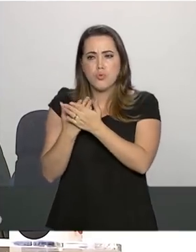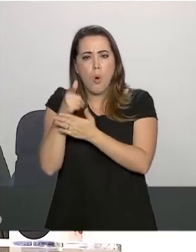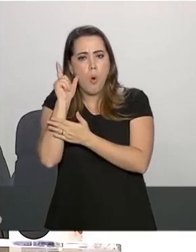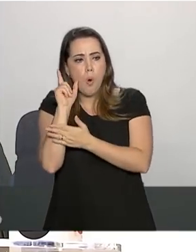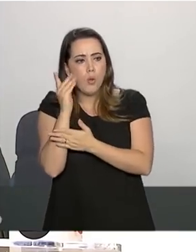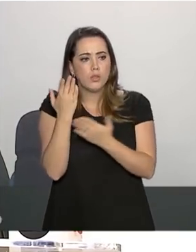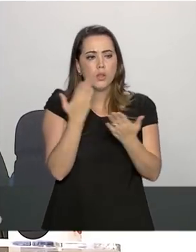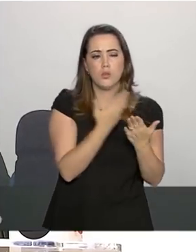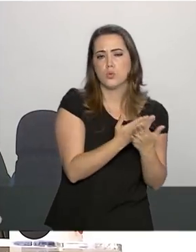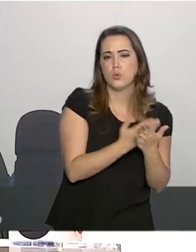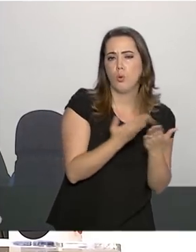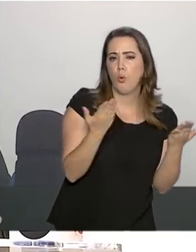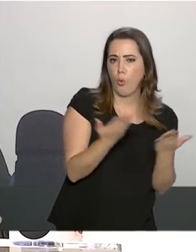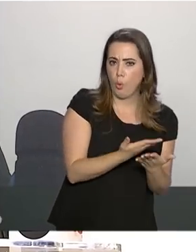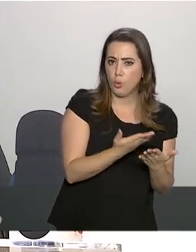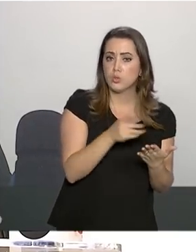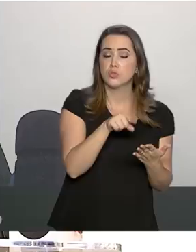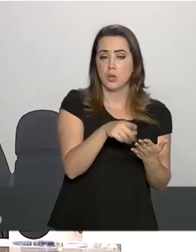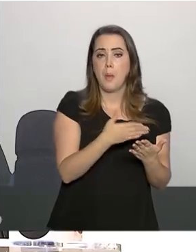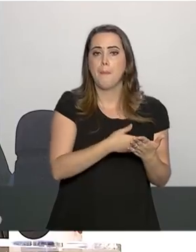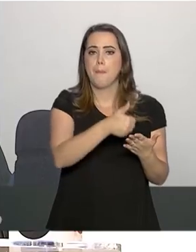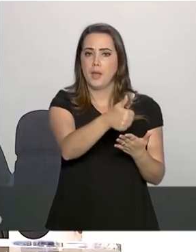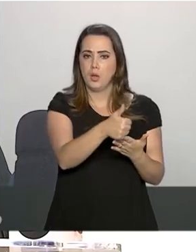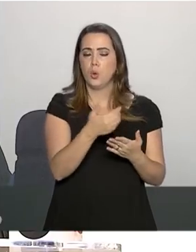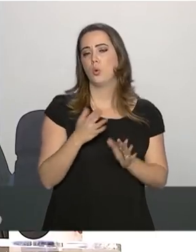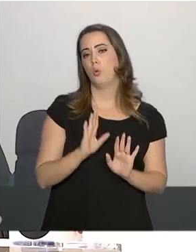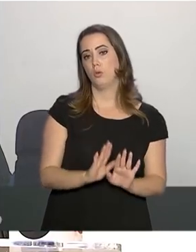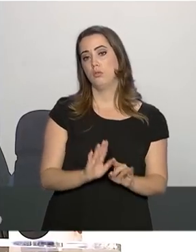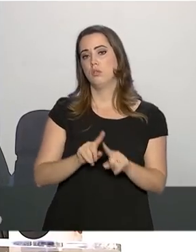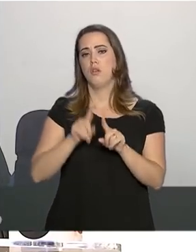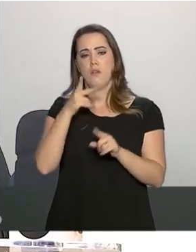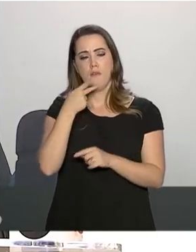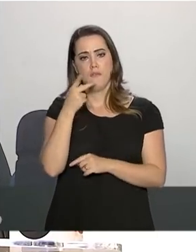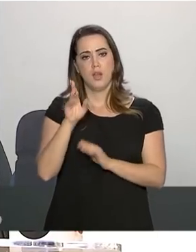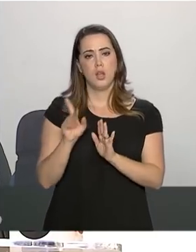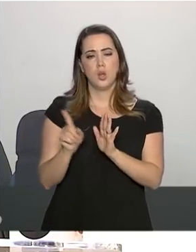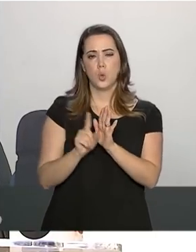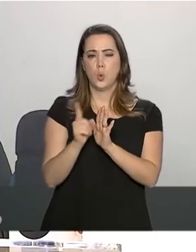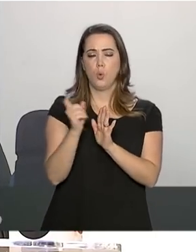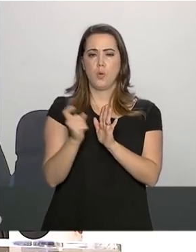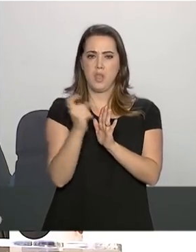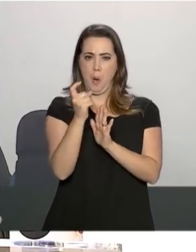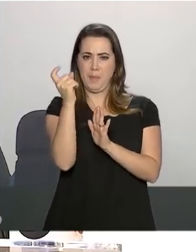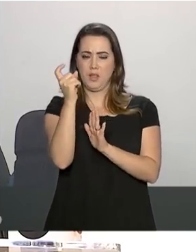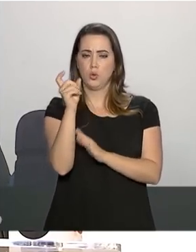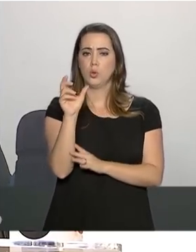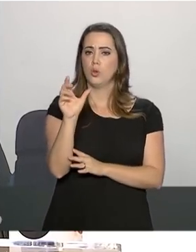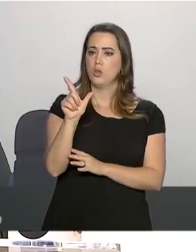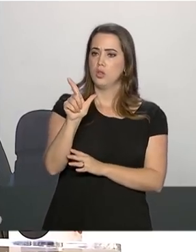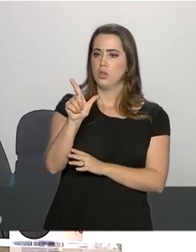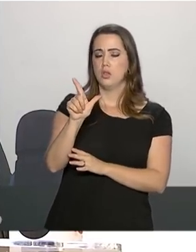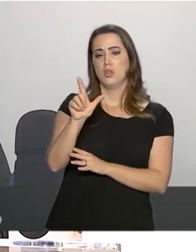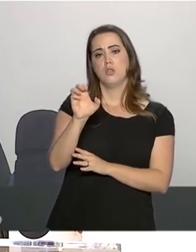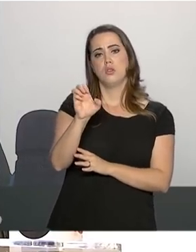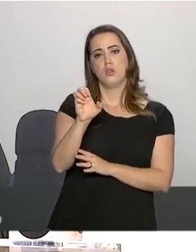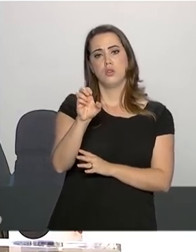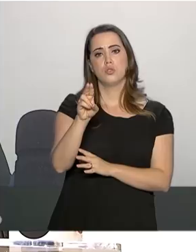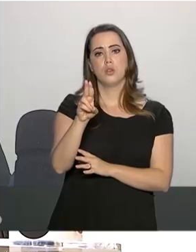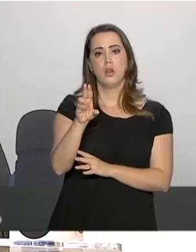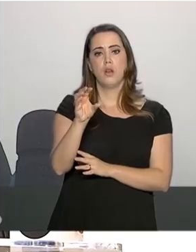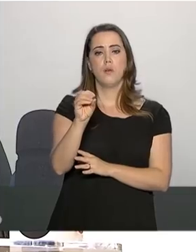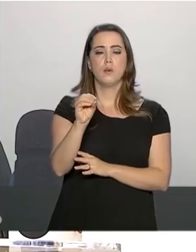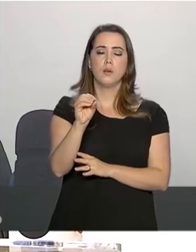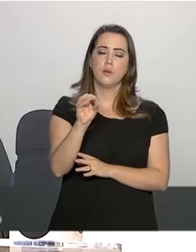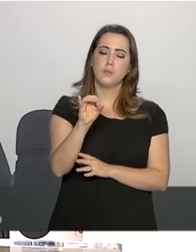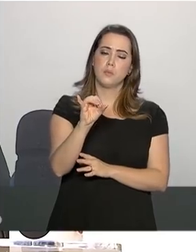parâmetros melhoraram. E ontem você falou em leucócitos e aumento de leucócitos, enfim. Eu posso promover para